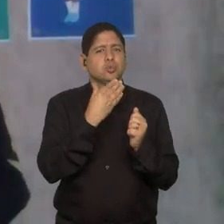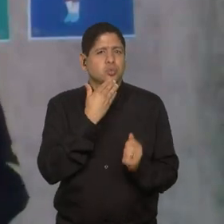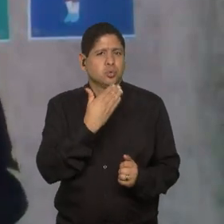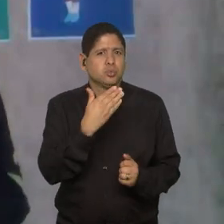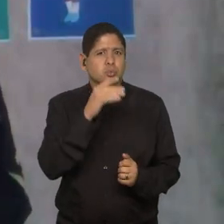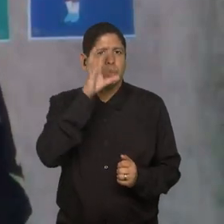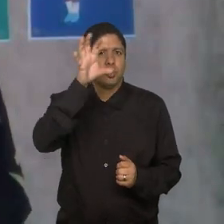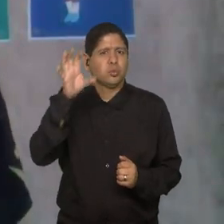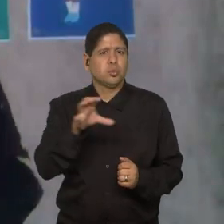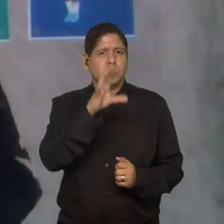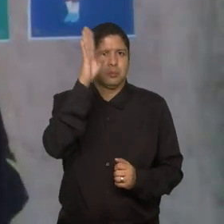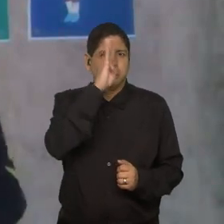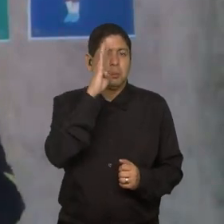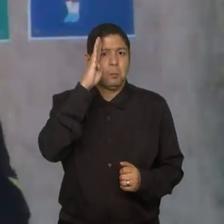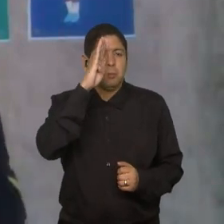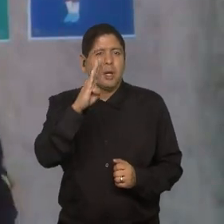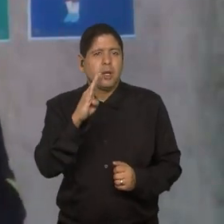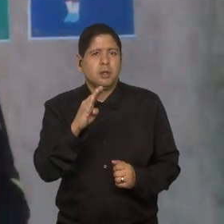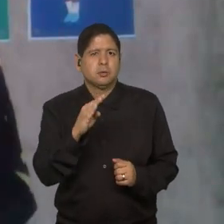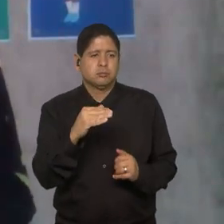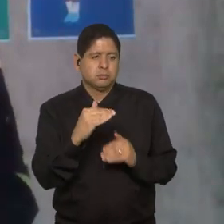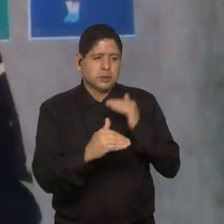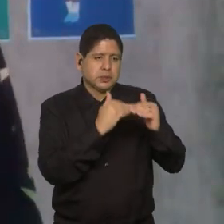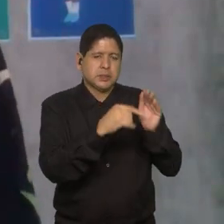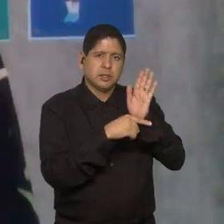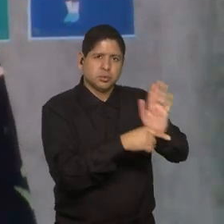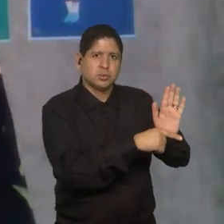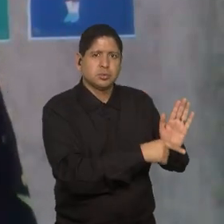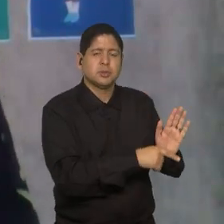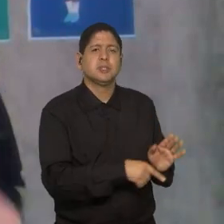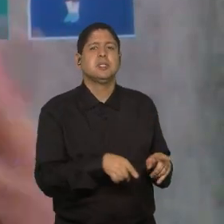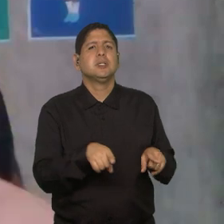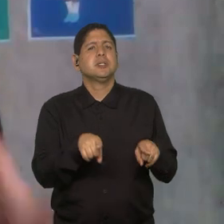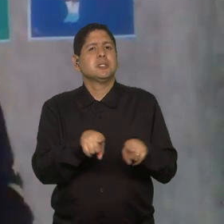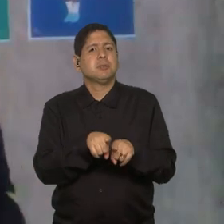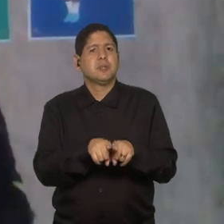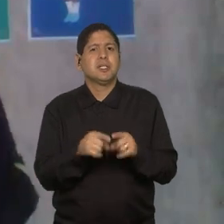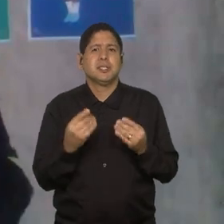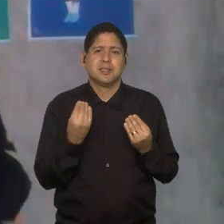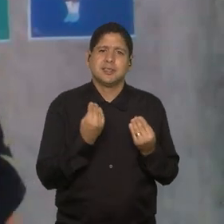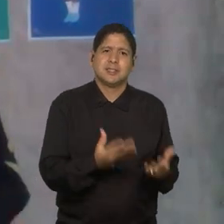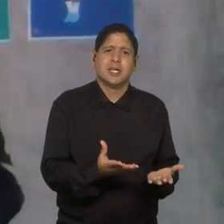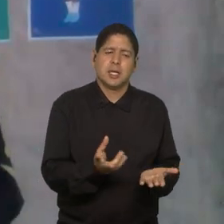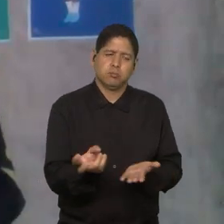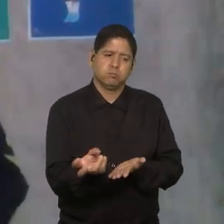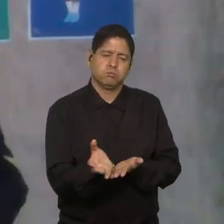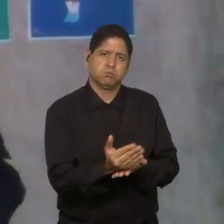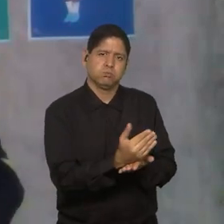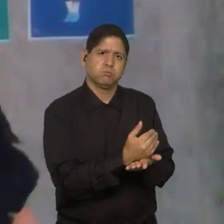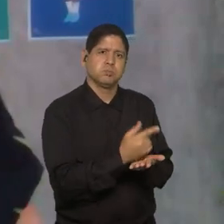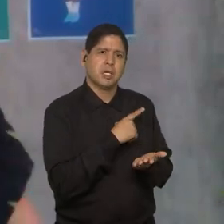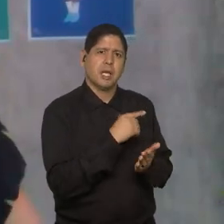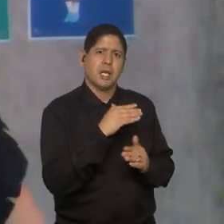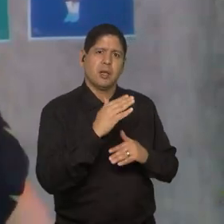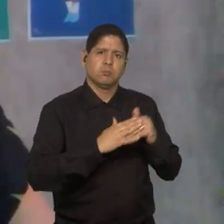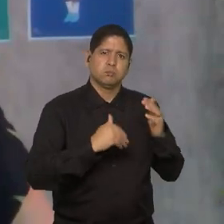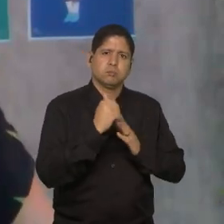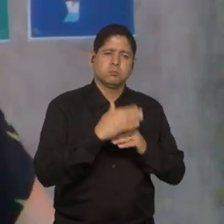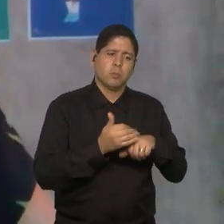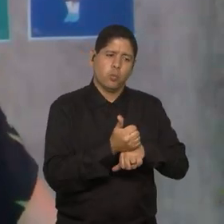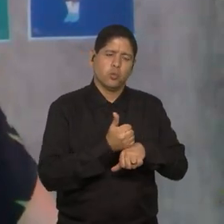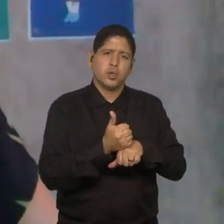Brasil são os principais formadores e que acabam, né, angariando aí a profissionalização.